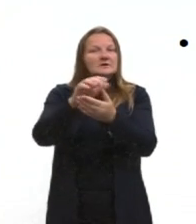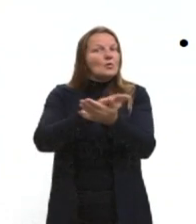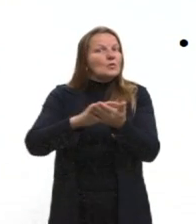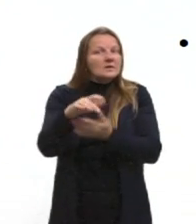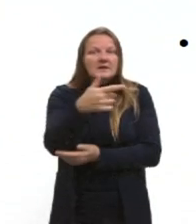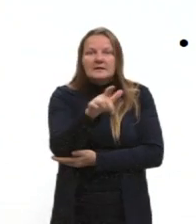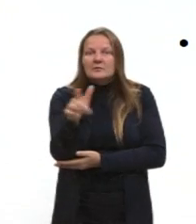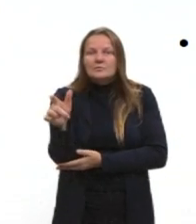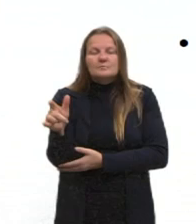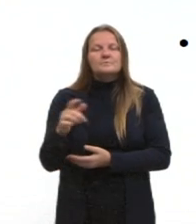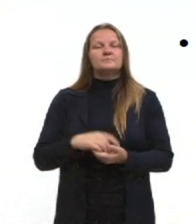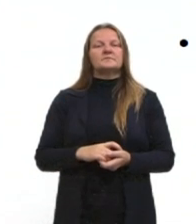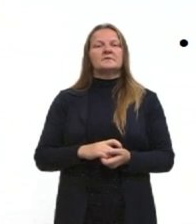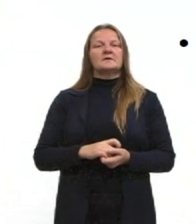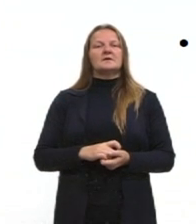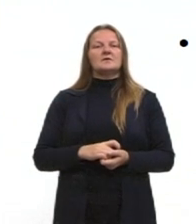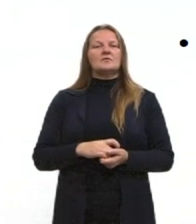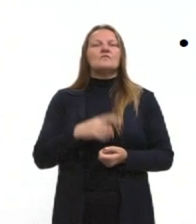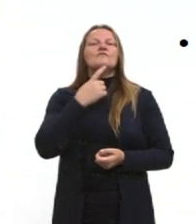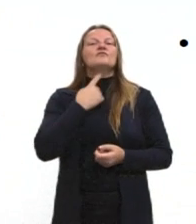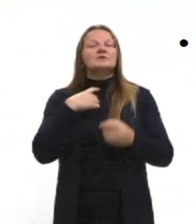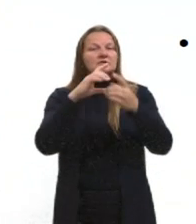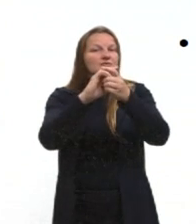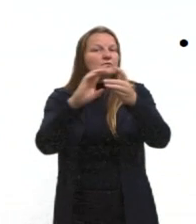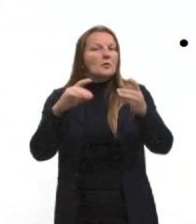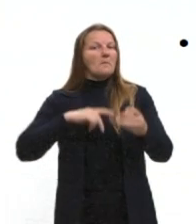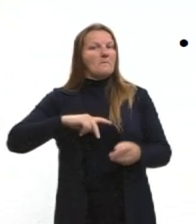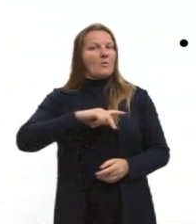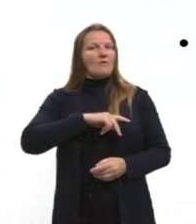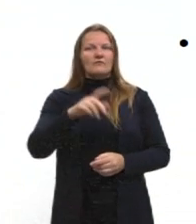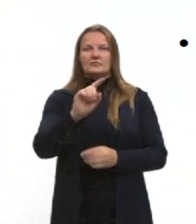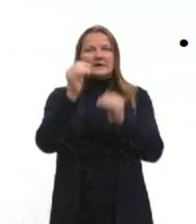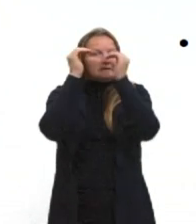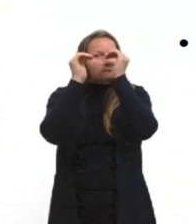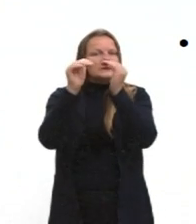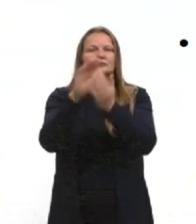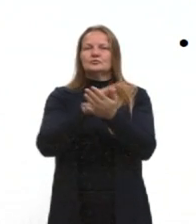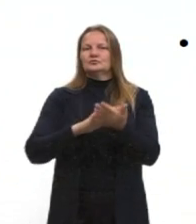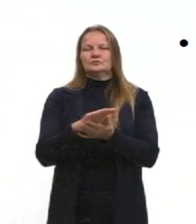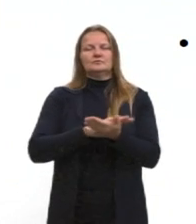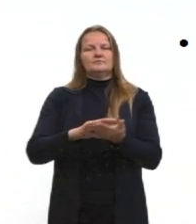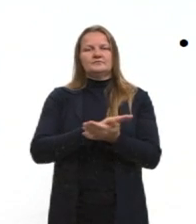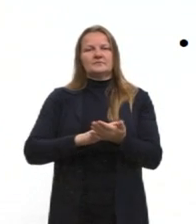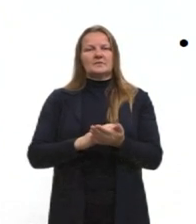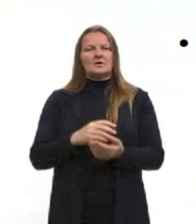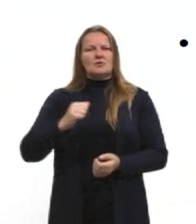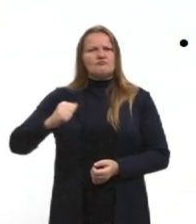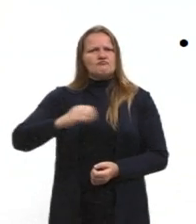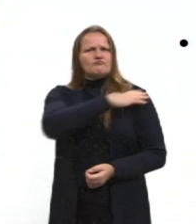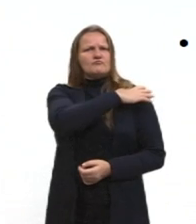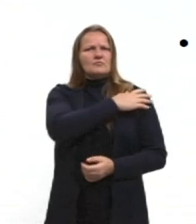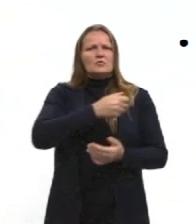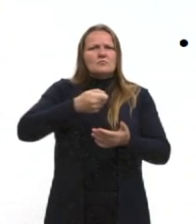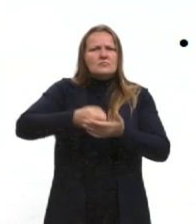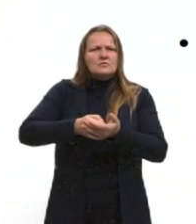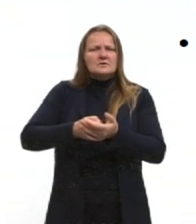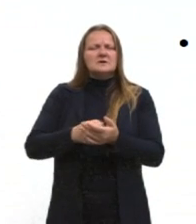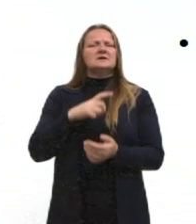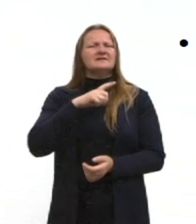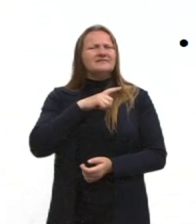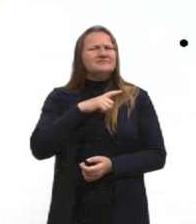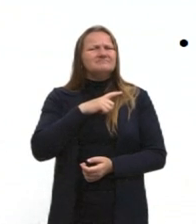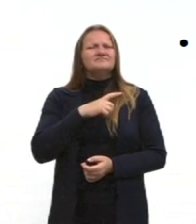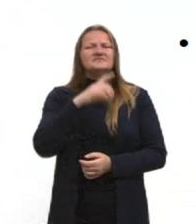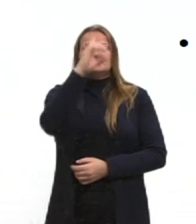desrespeitando a vontade democrática do povo. E essa ditadura, ela desrespeitou direitos, gente, básicos,